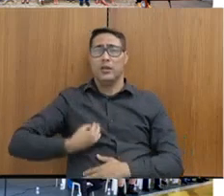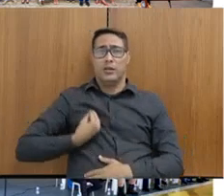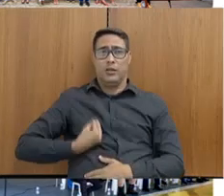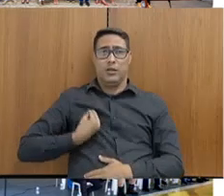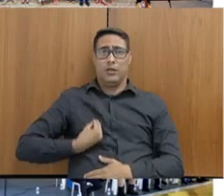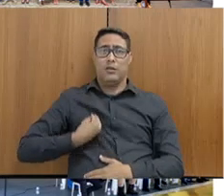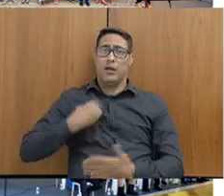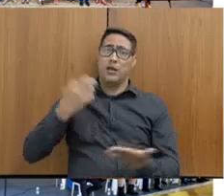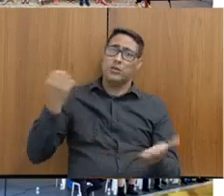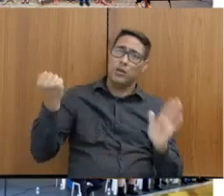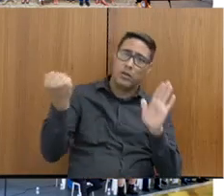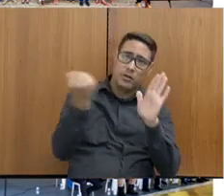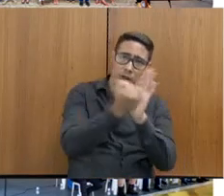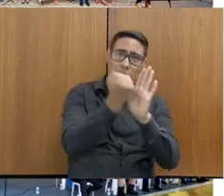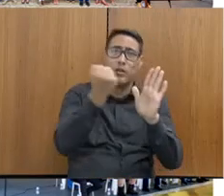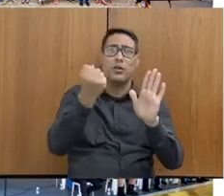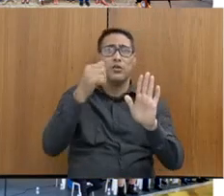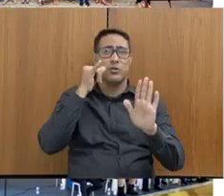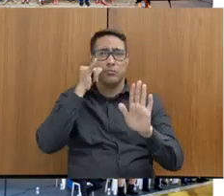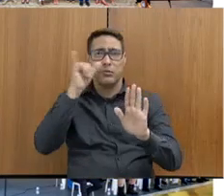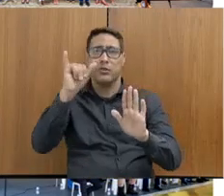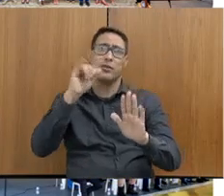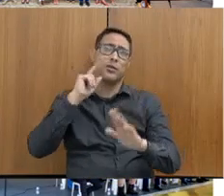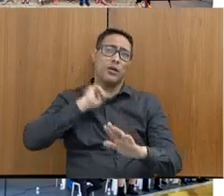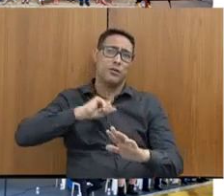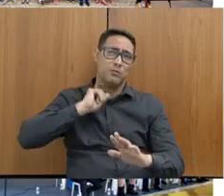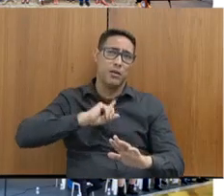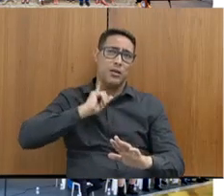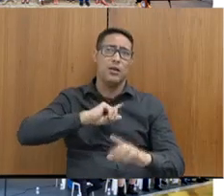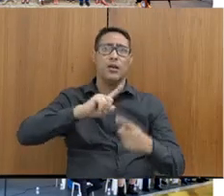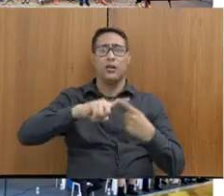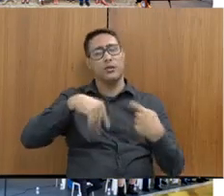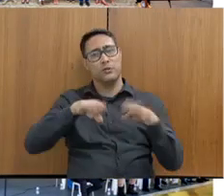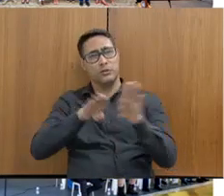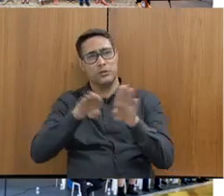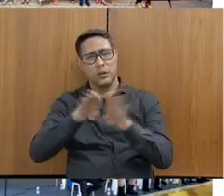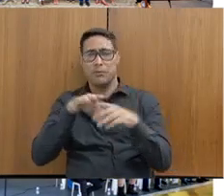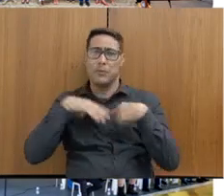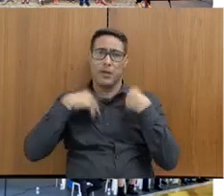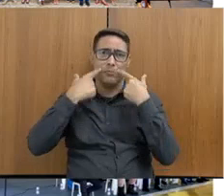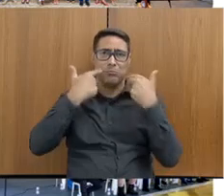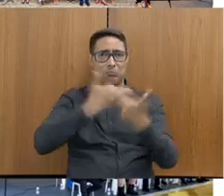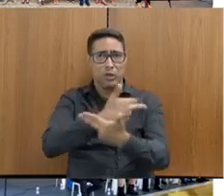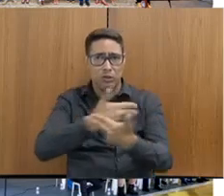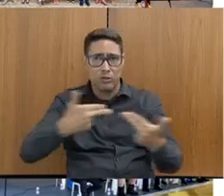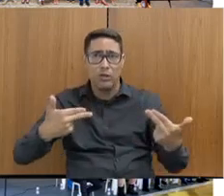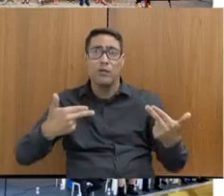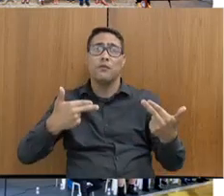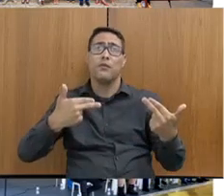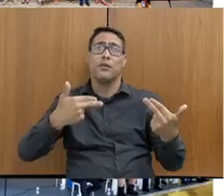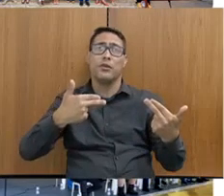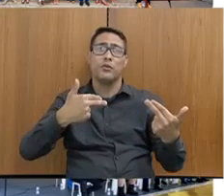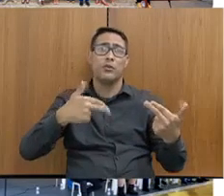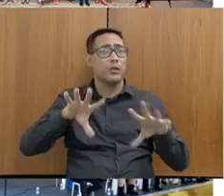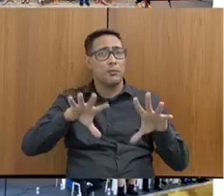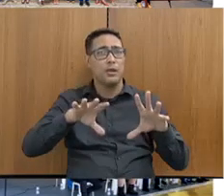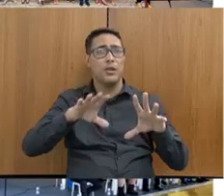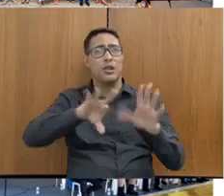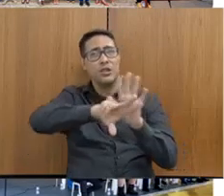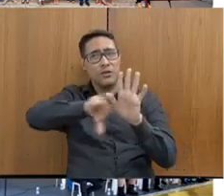de Prevenção Minas, na UPC implantada, a gente tem o programa de mediação de conflitos, ICAP, e novas sedes da UPC.